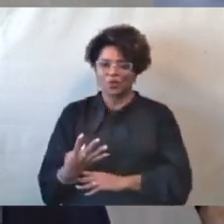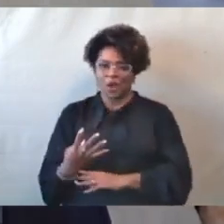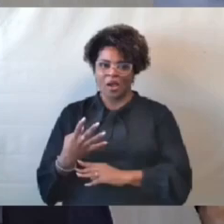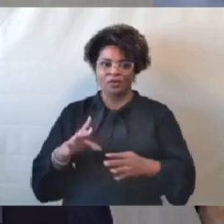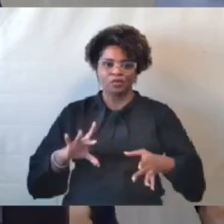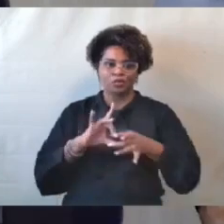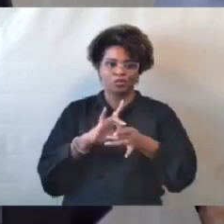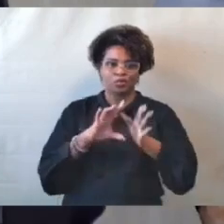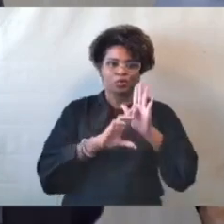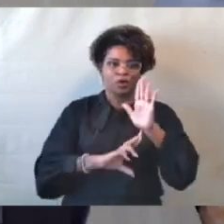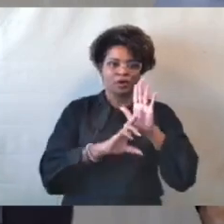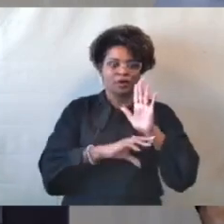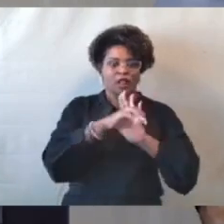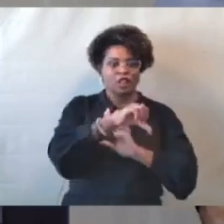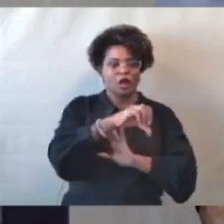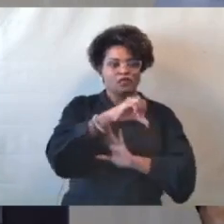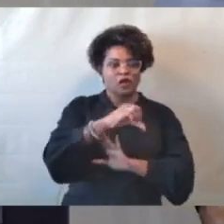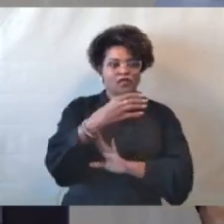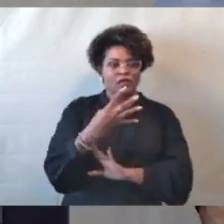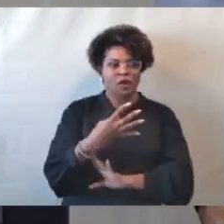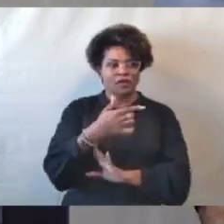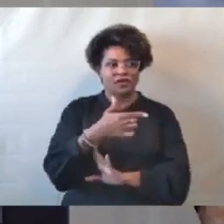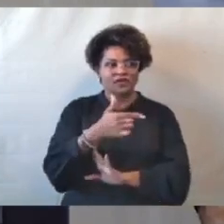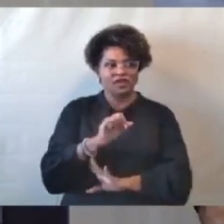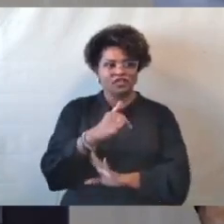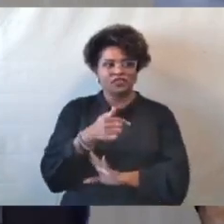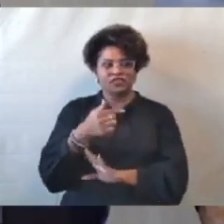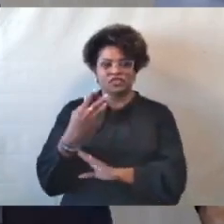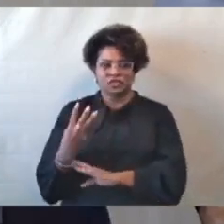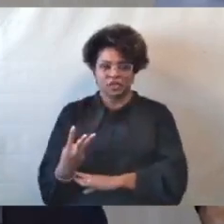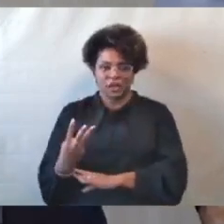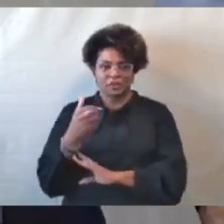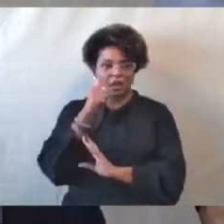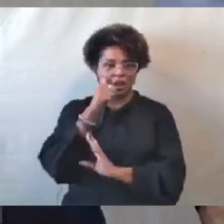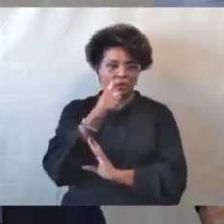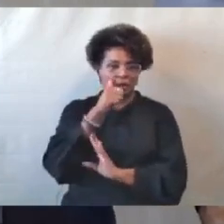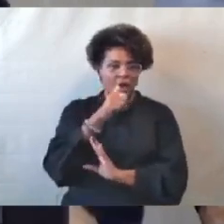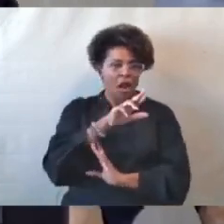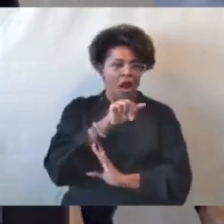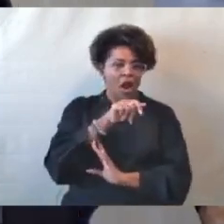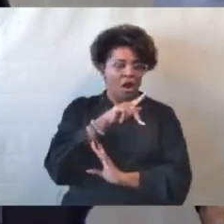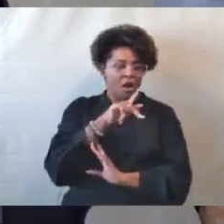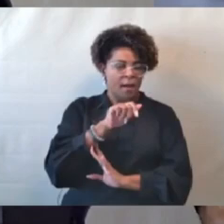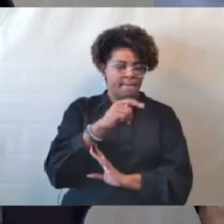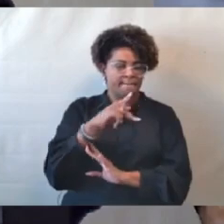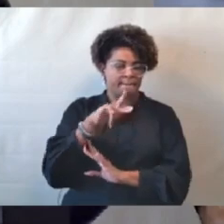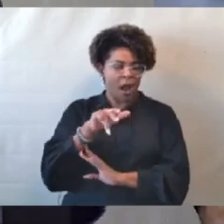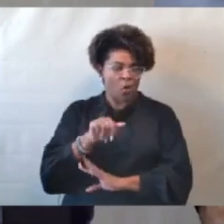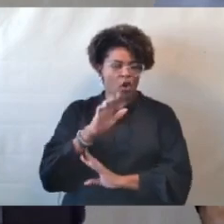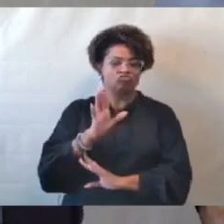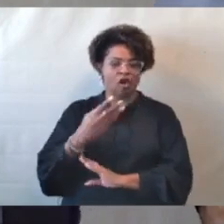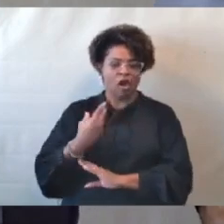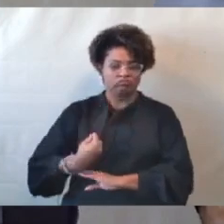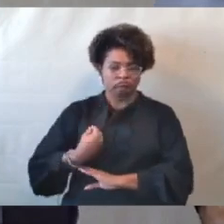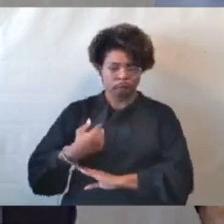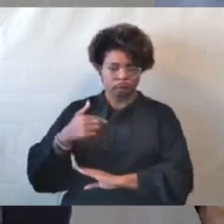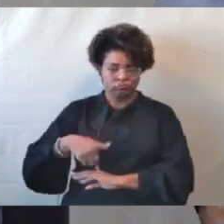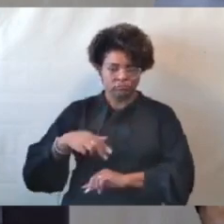-2023. A senhora Ana Paula já compõe a nossa mesa de forma virtual